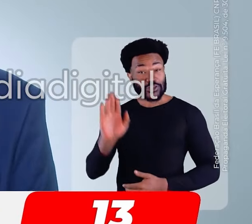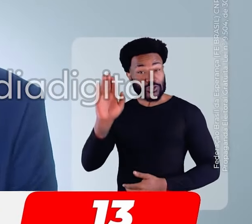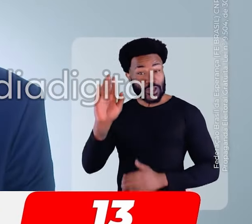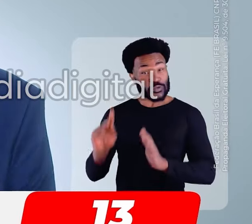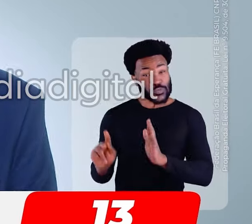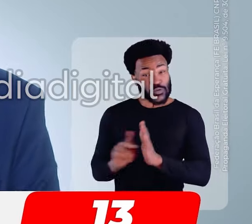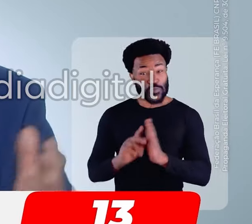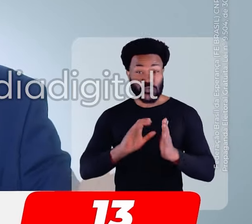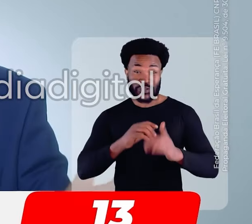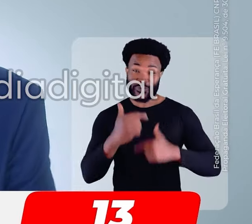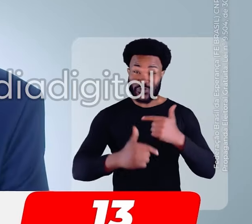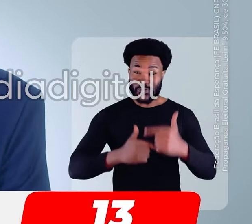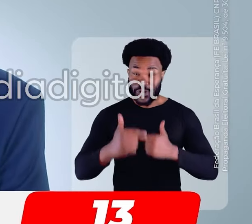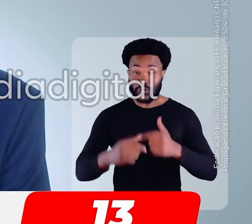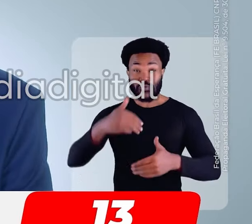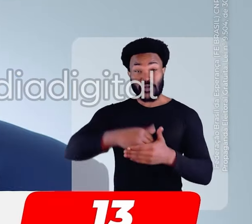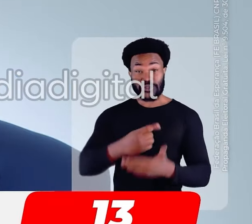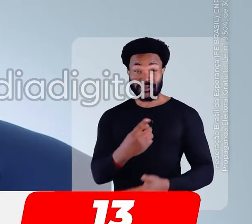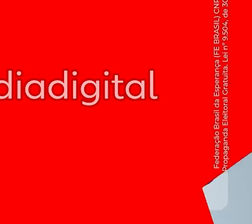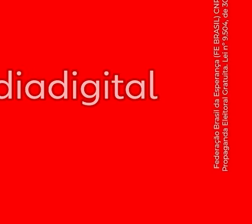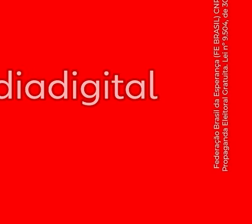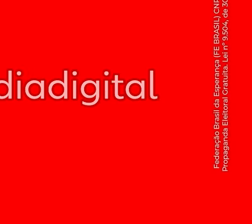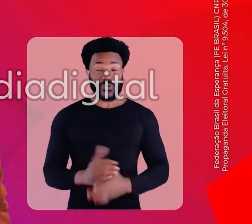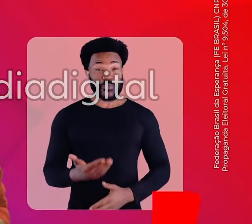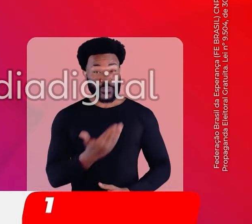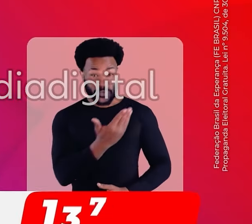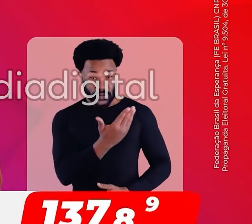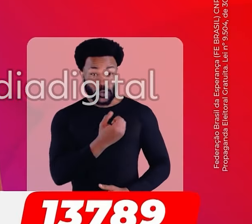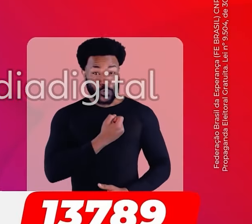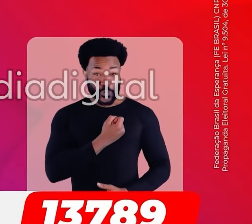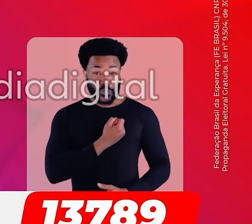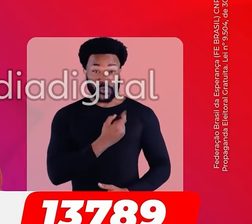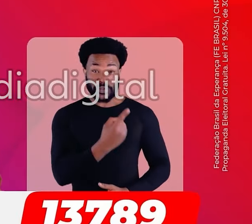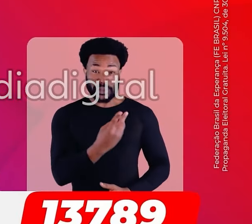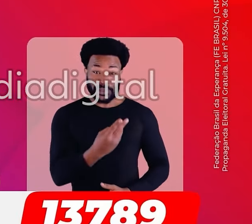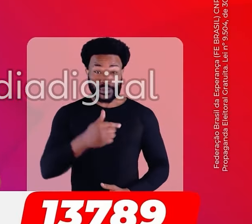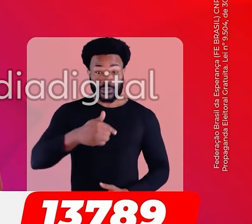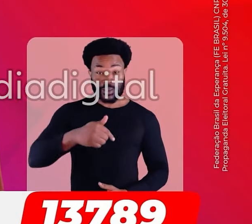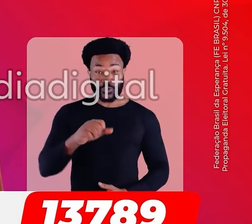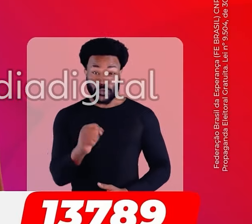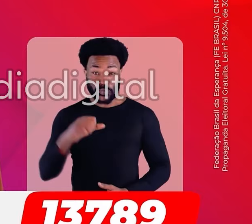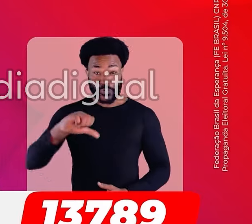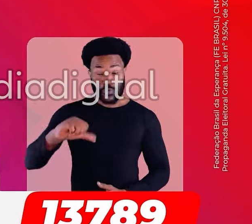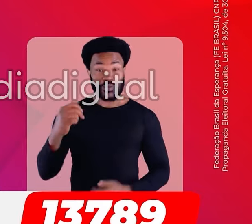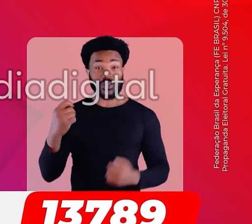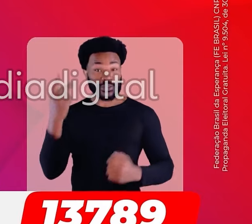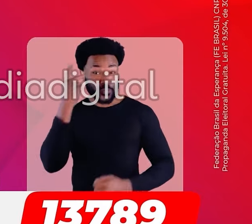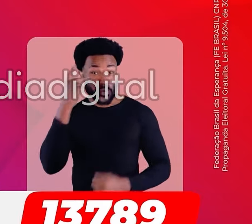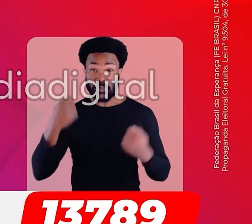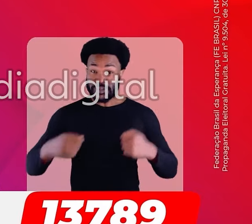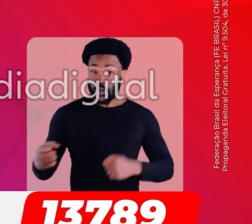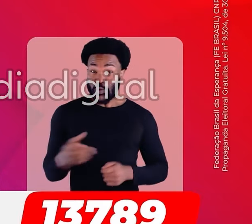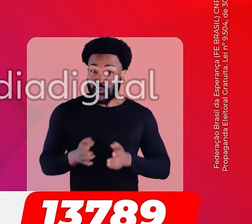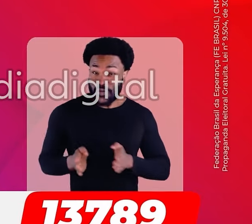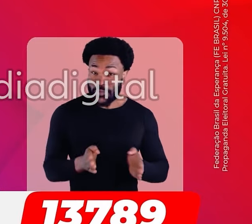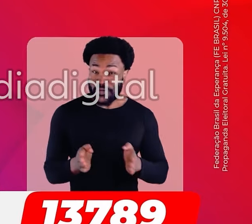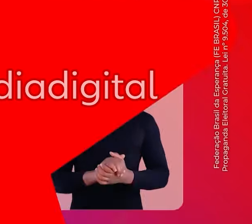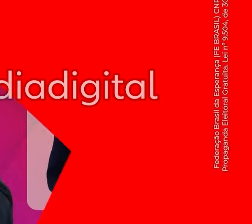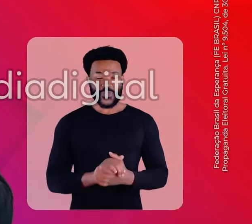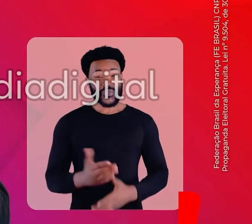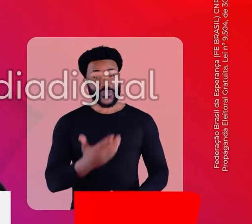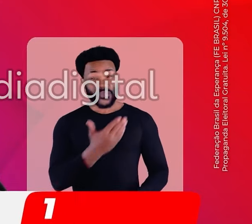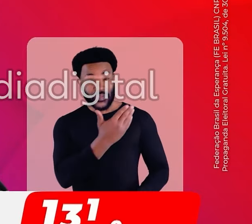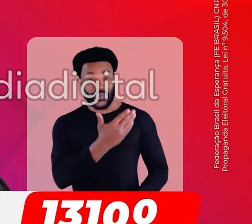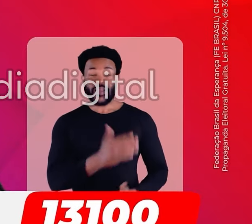candidatos e candidatas do Partido dos Trabalhadores. Vote 13. Amanda Zanotti, 13789. São Paulo precisa de um novo norte.